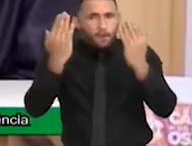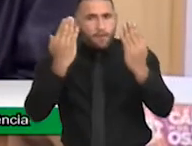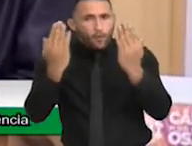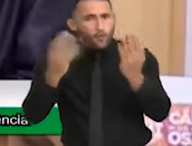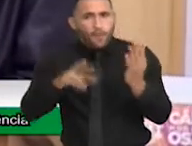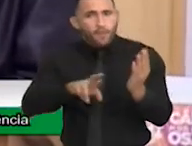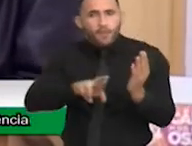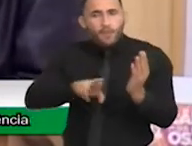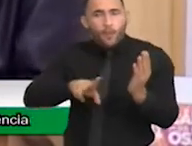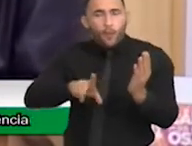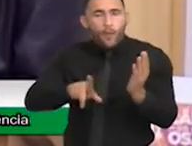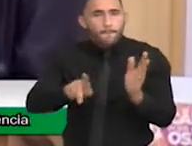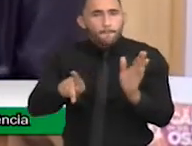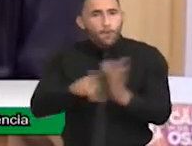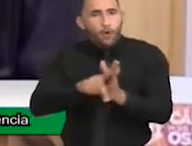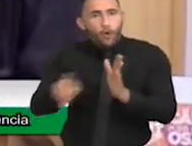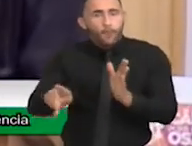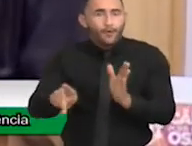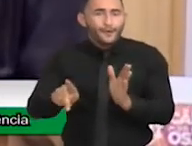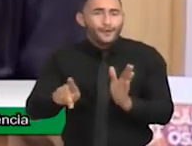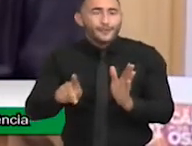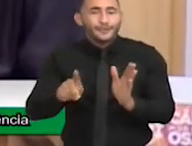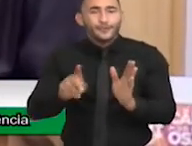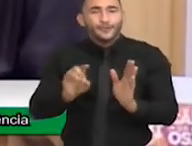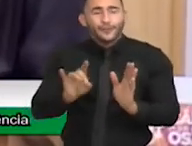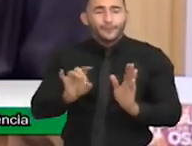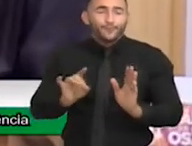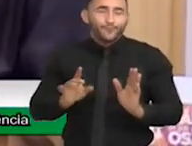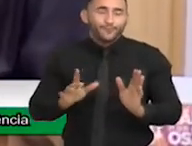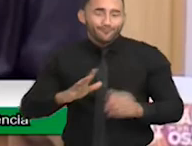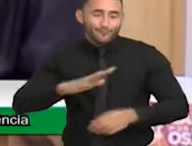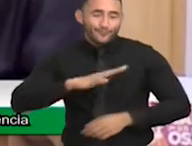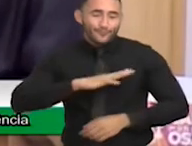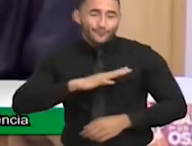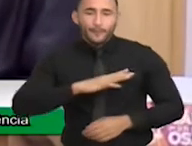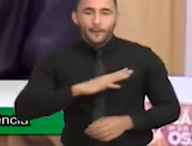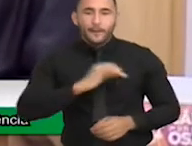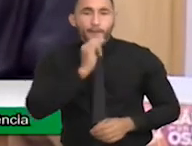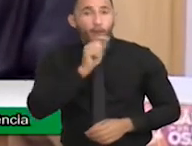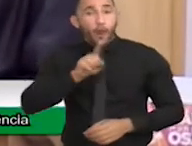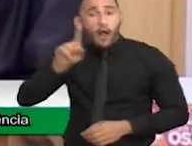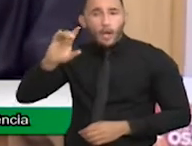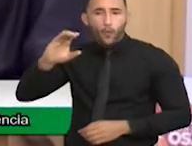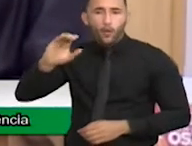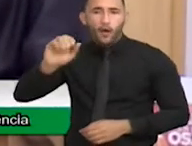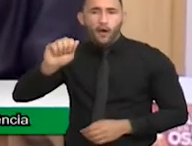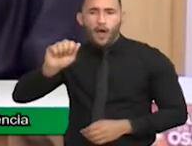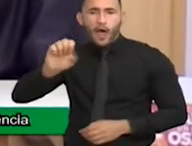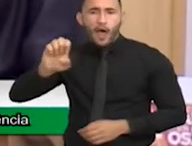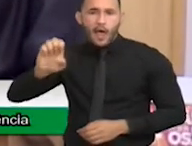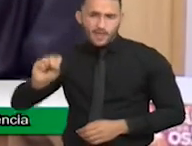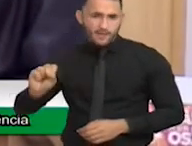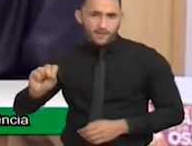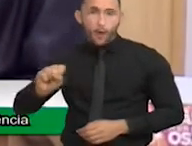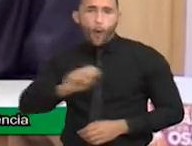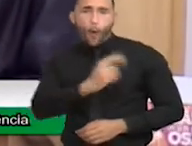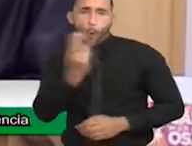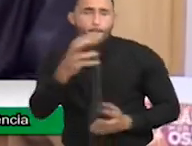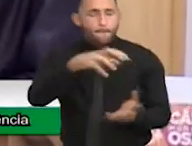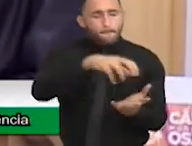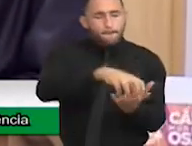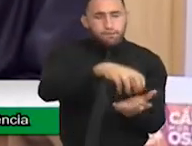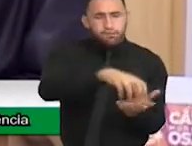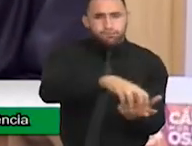tratamento que o município vai fazer, senhores vereadores, no CRAS, na Policlínica.